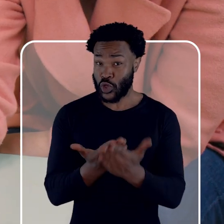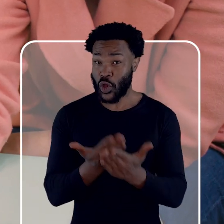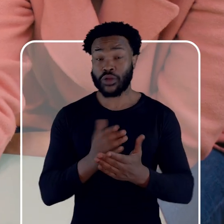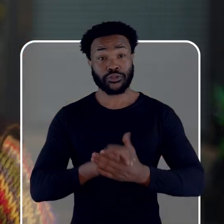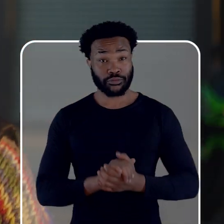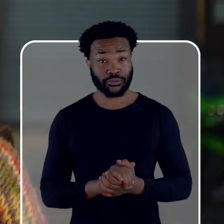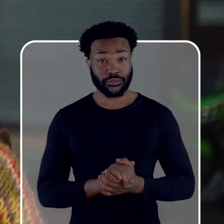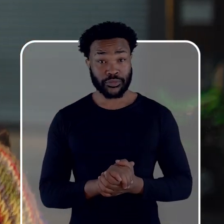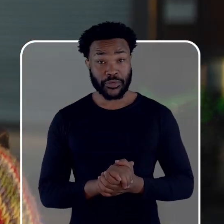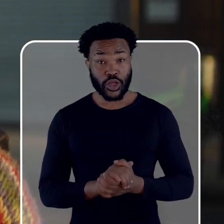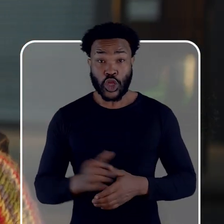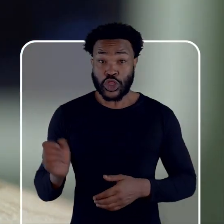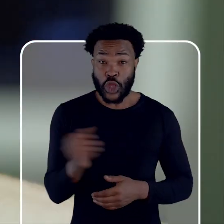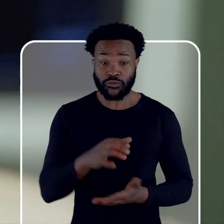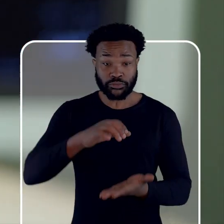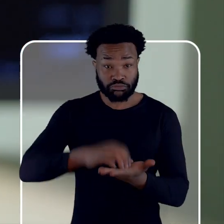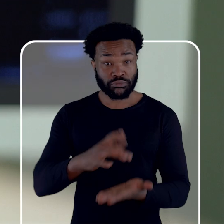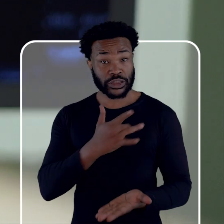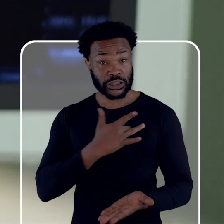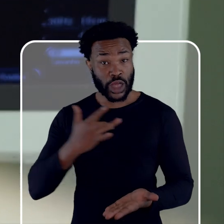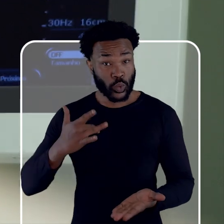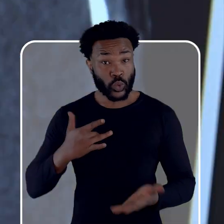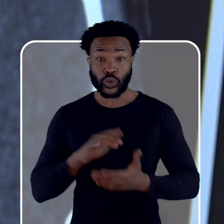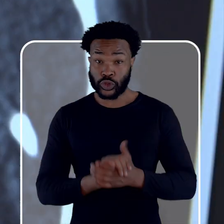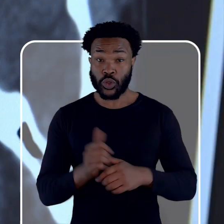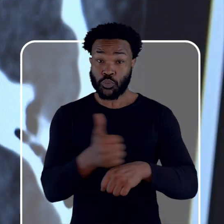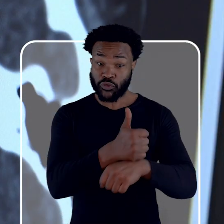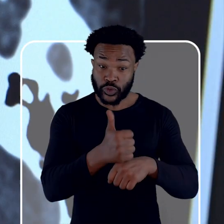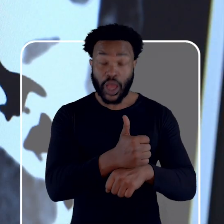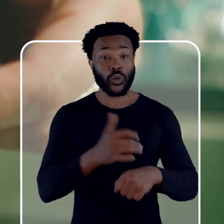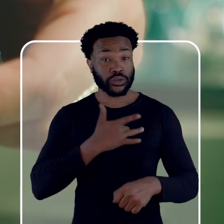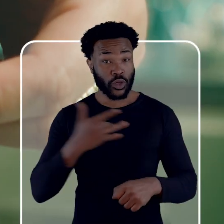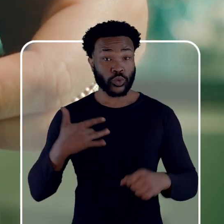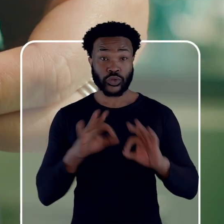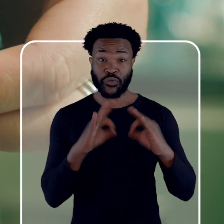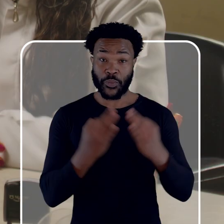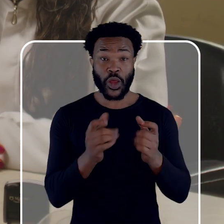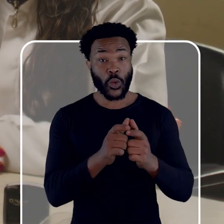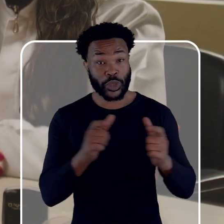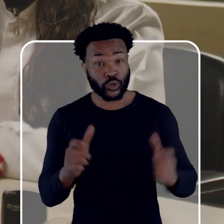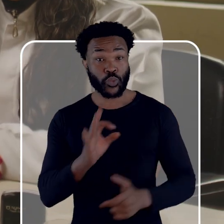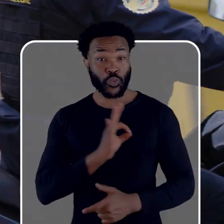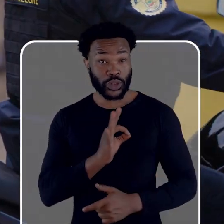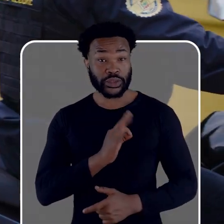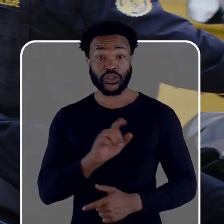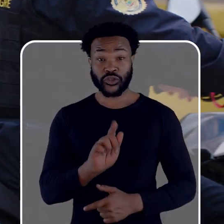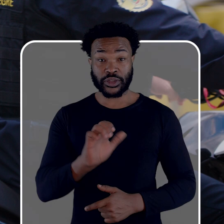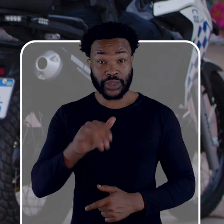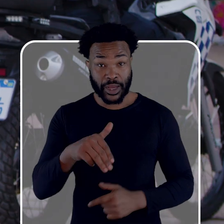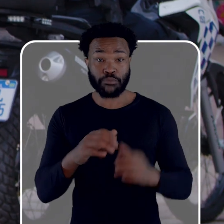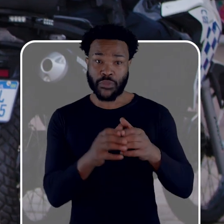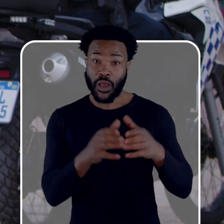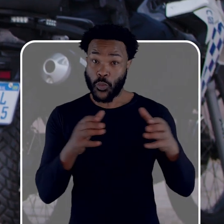creches e escolas. Com novas policlínicas, aumentando o número de equipes de saúde da família e ampliando o